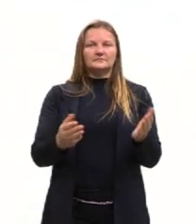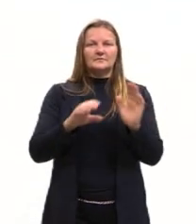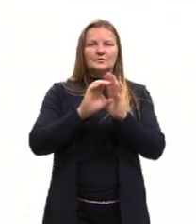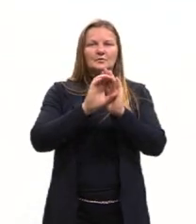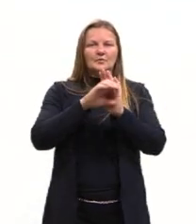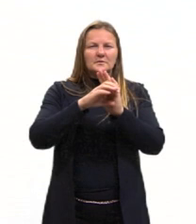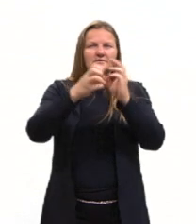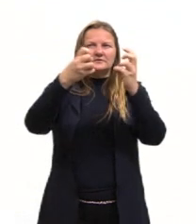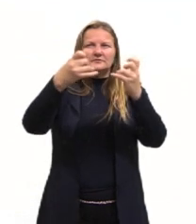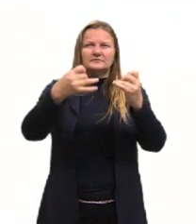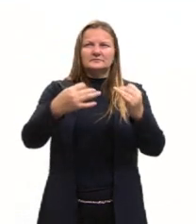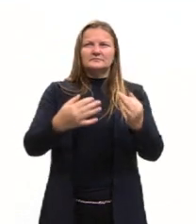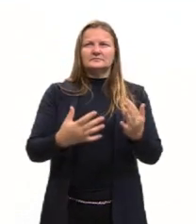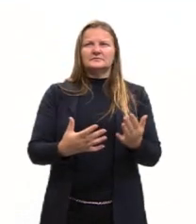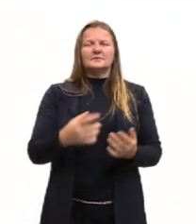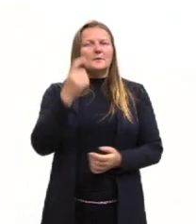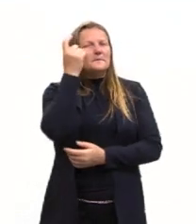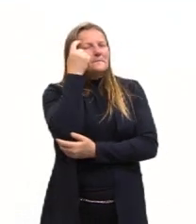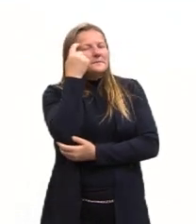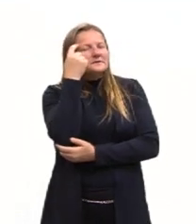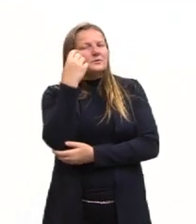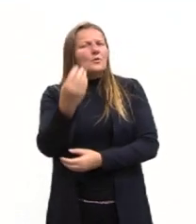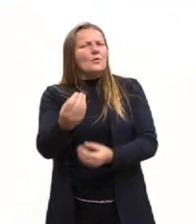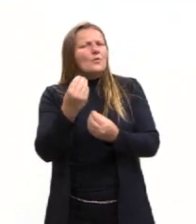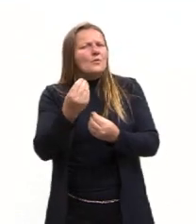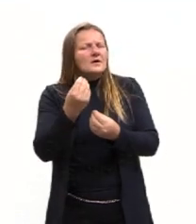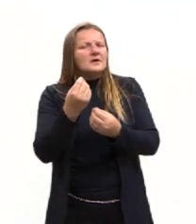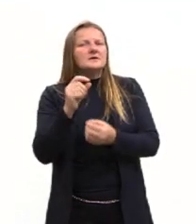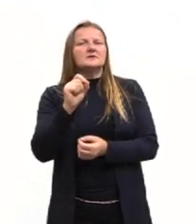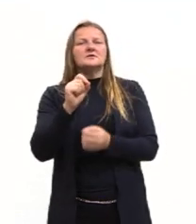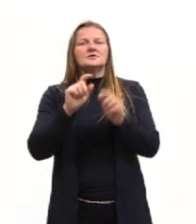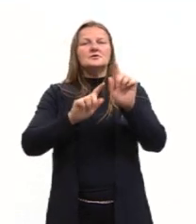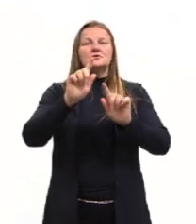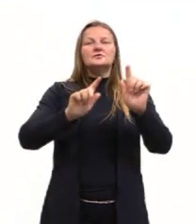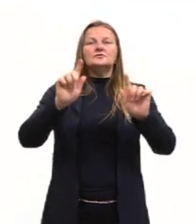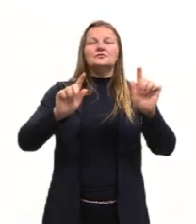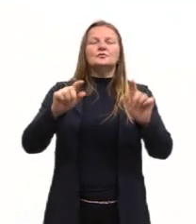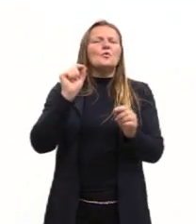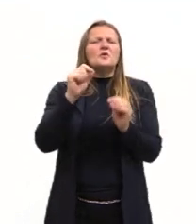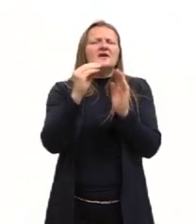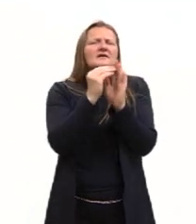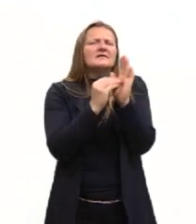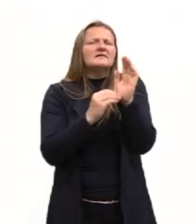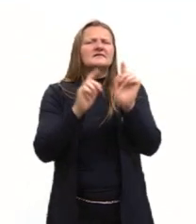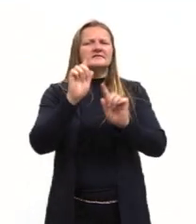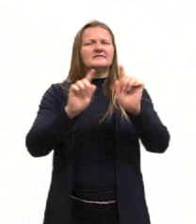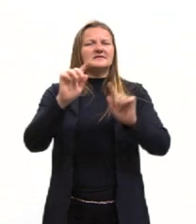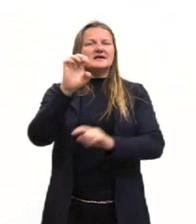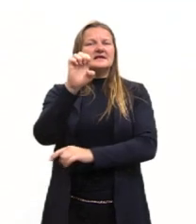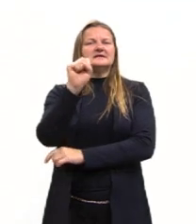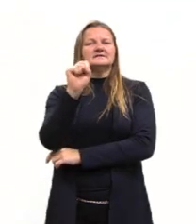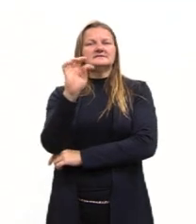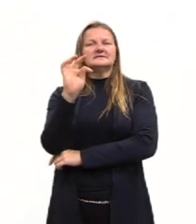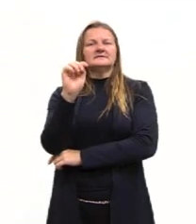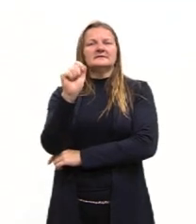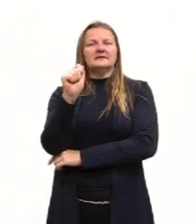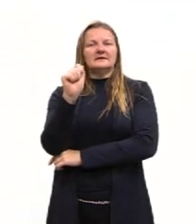Nós começamos, então, pensando o que estuda a estatística, né? O que esse termo, ele se refere?